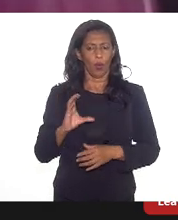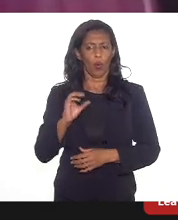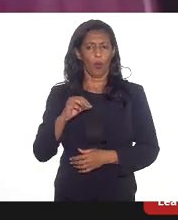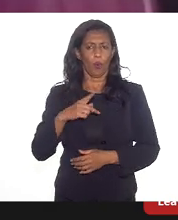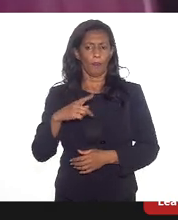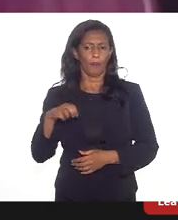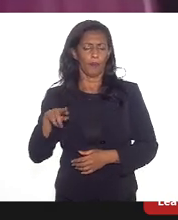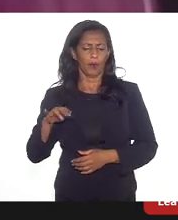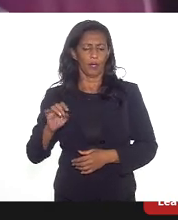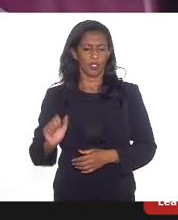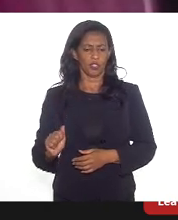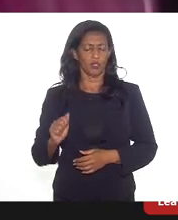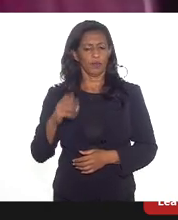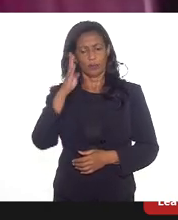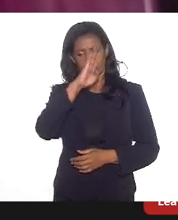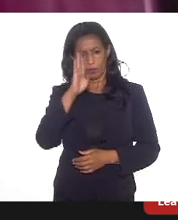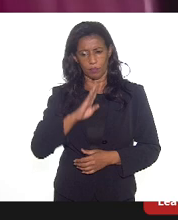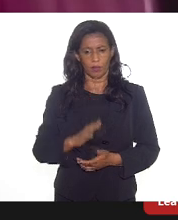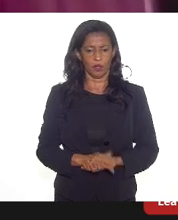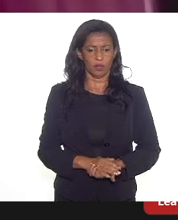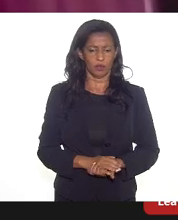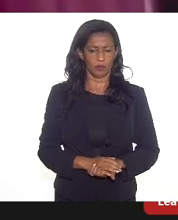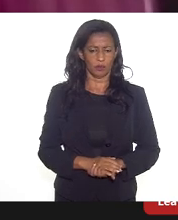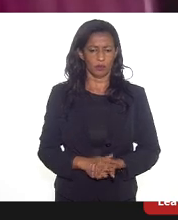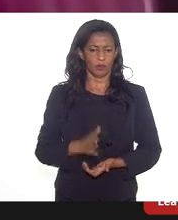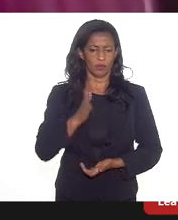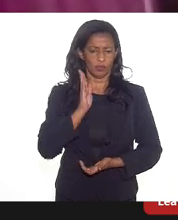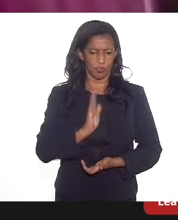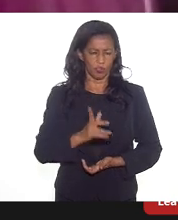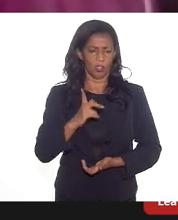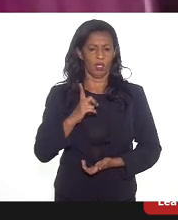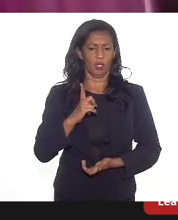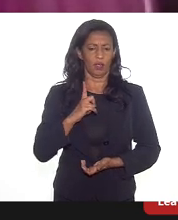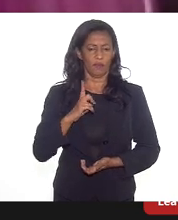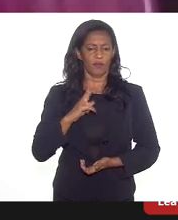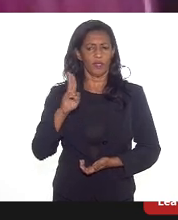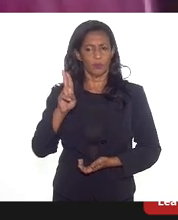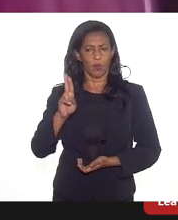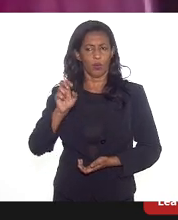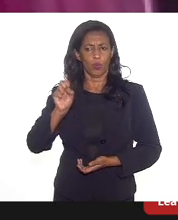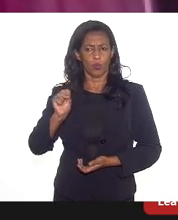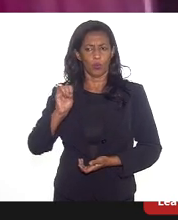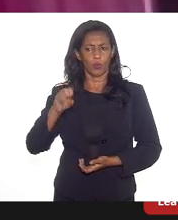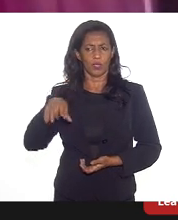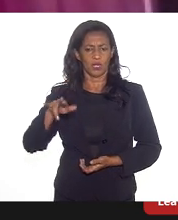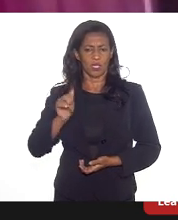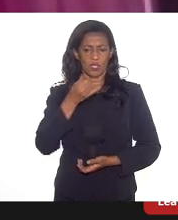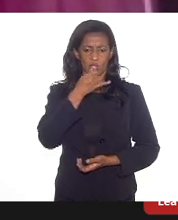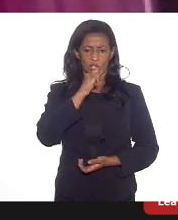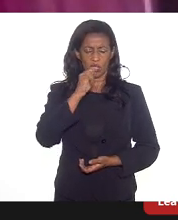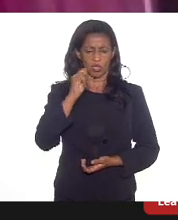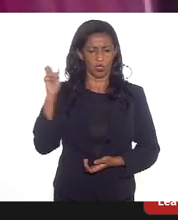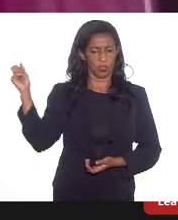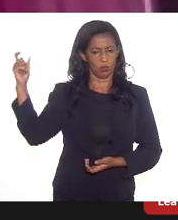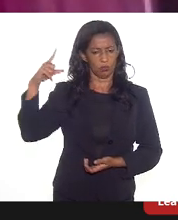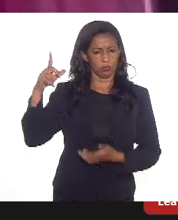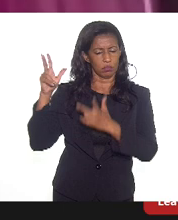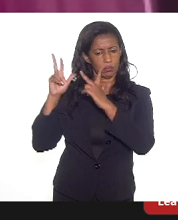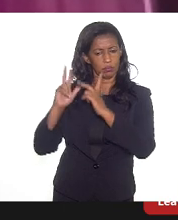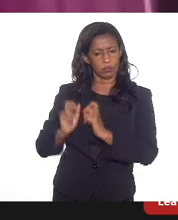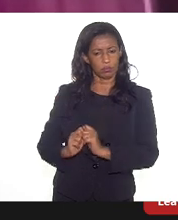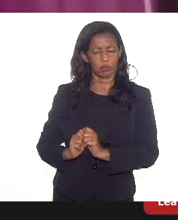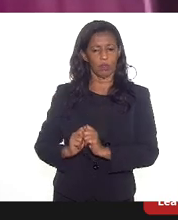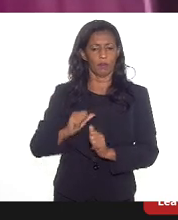Brasil, que é realizada, que já montou a sua usina energética de fotovoltaica para a intenção de